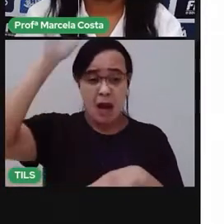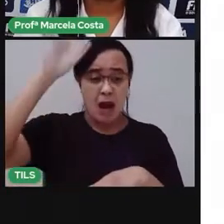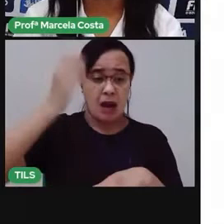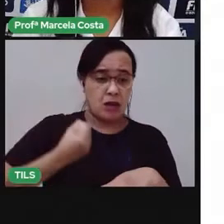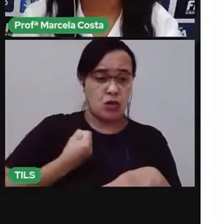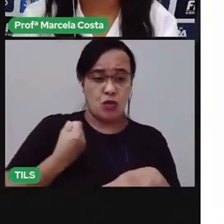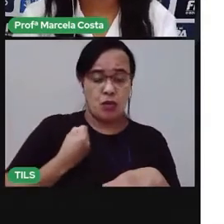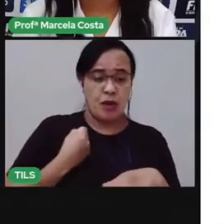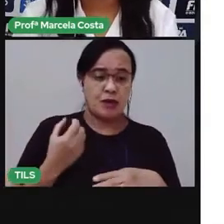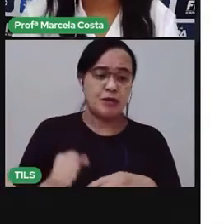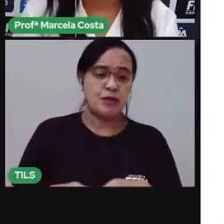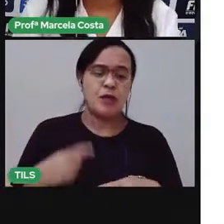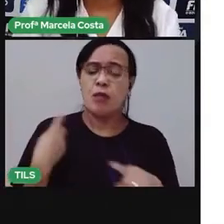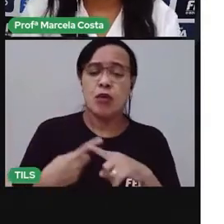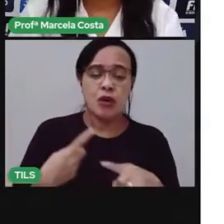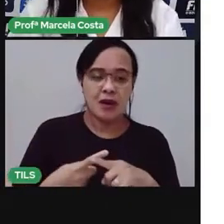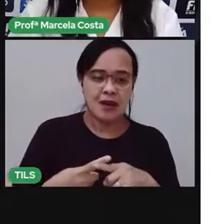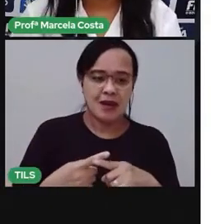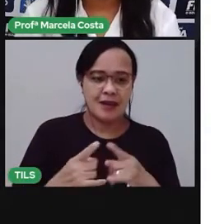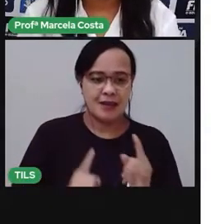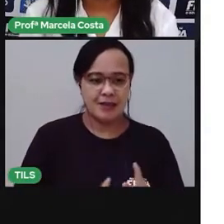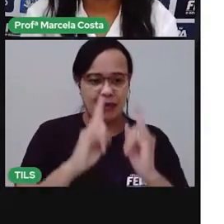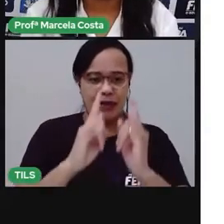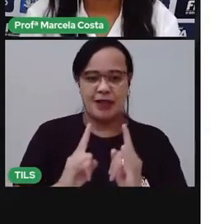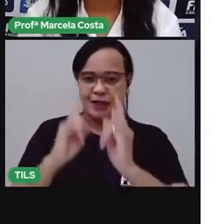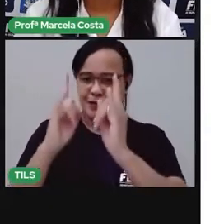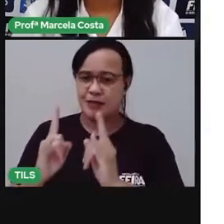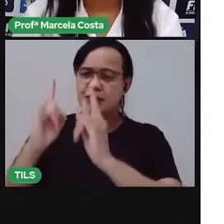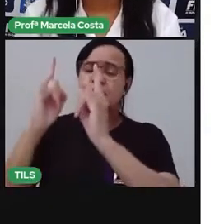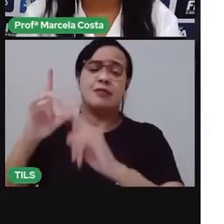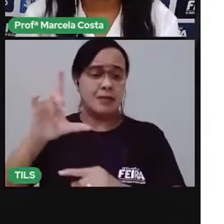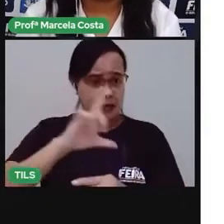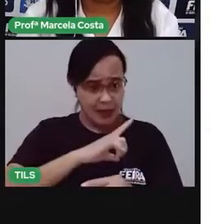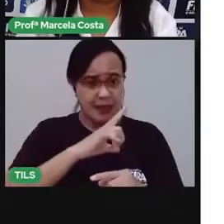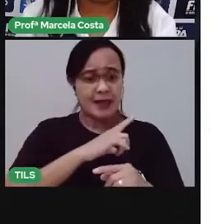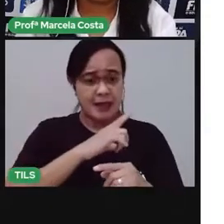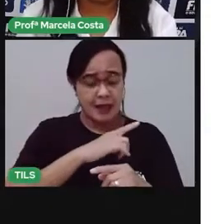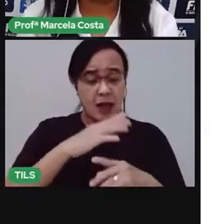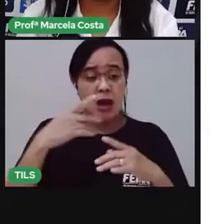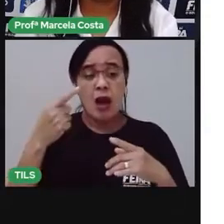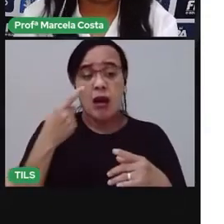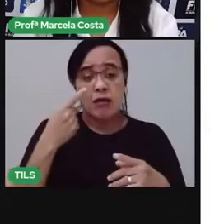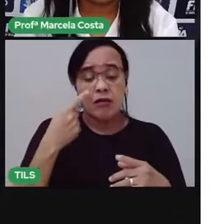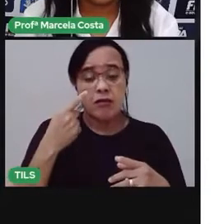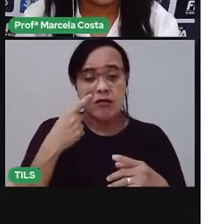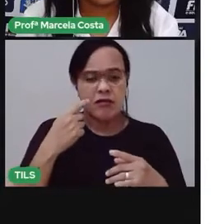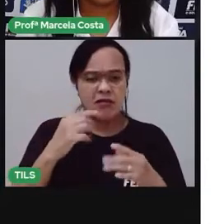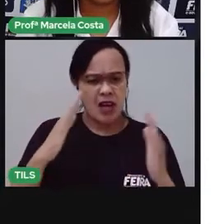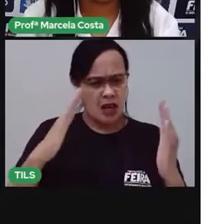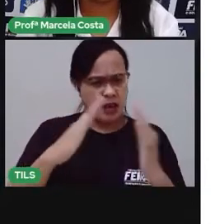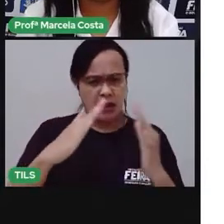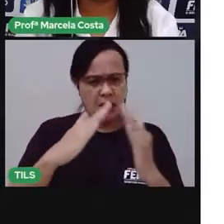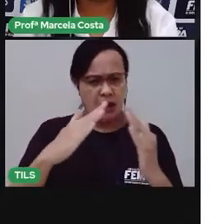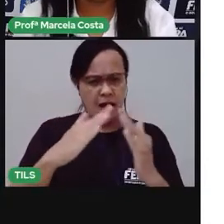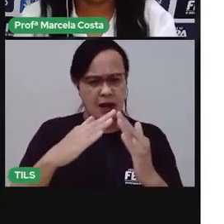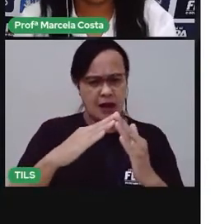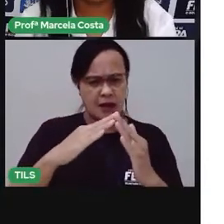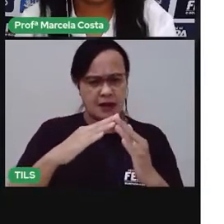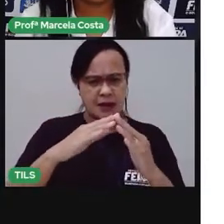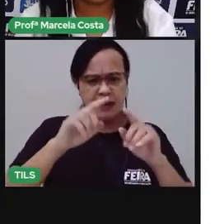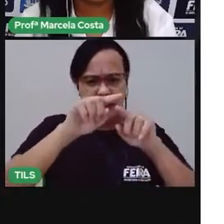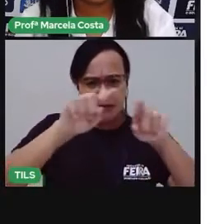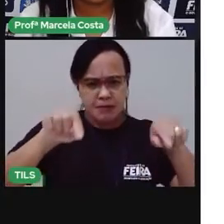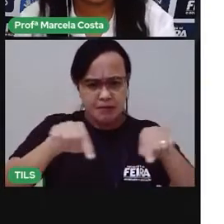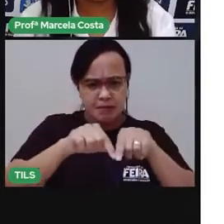Agora, vamos ver como é dividida uma casa. Porque ela é, geralmente, dividida em